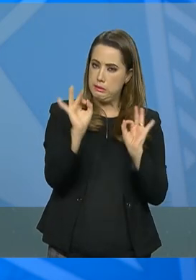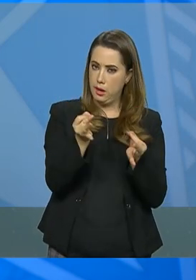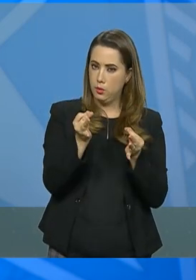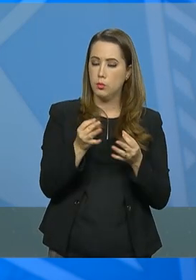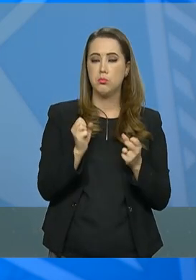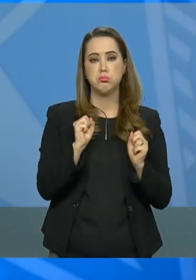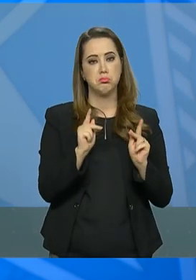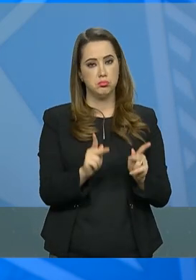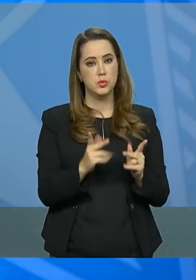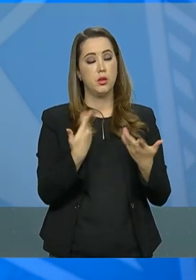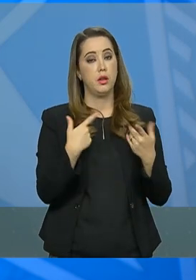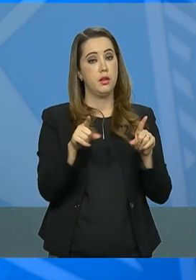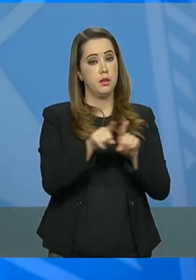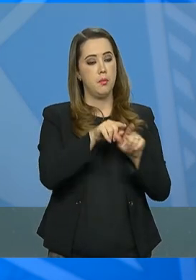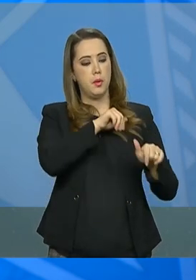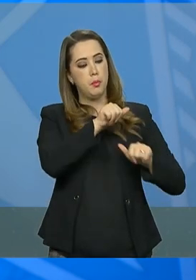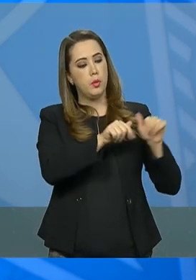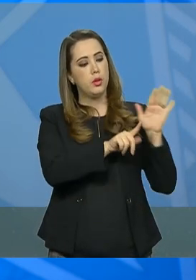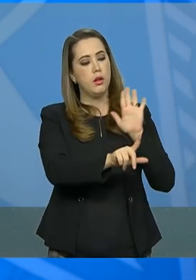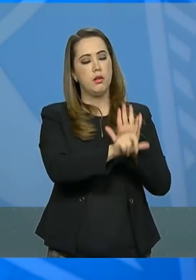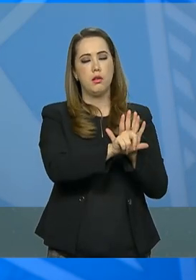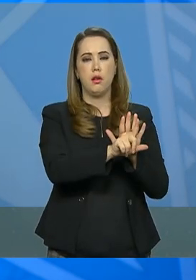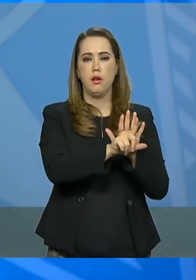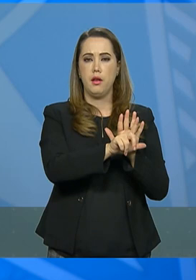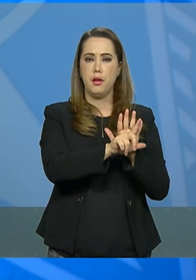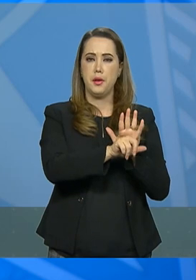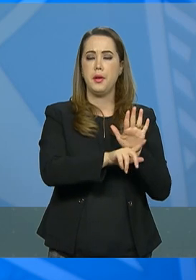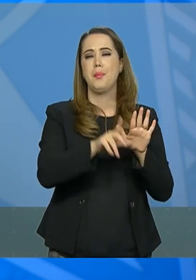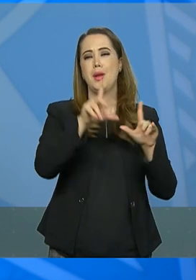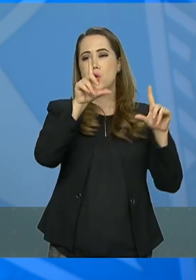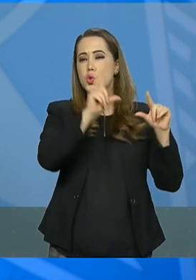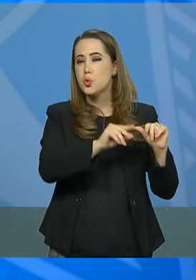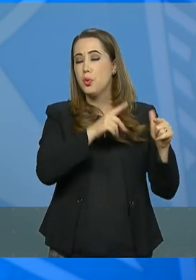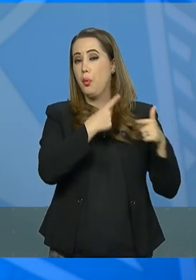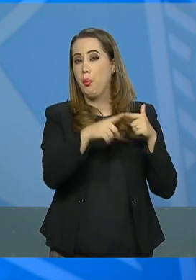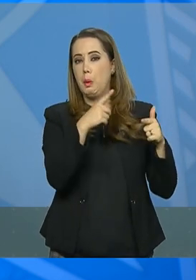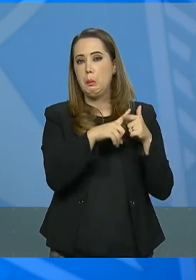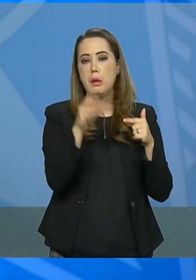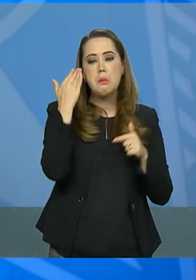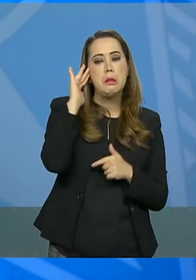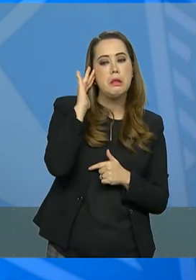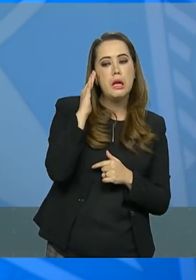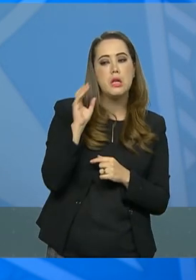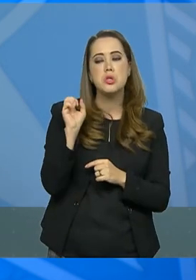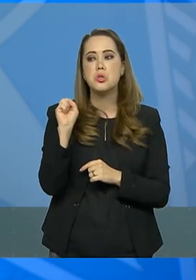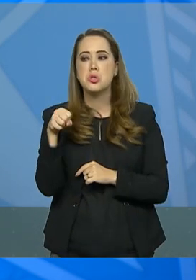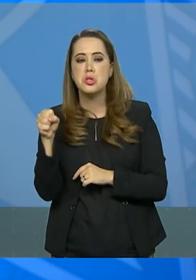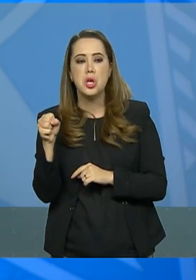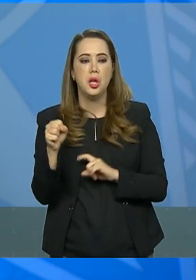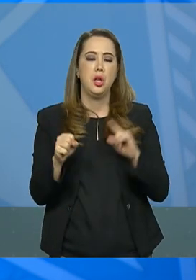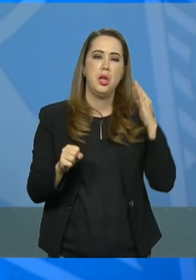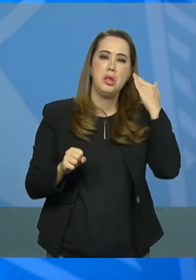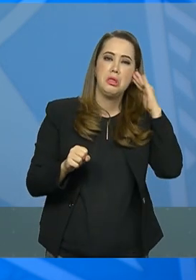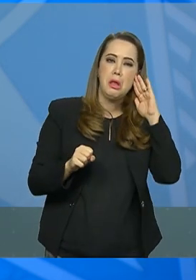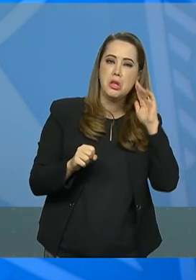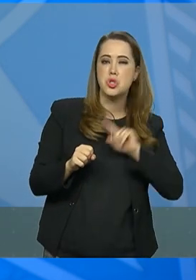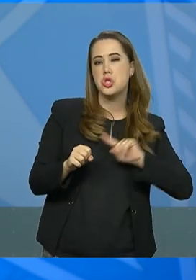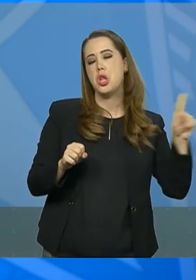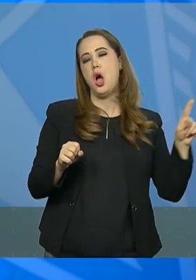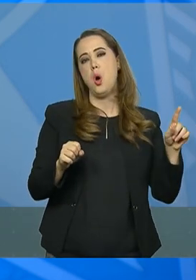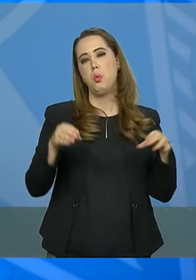legislação para reduzir divergências de interpretação que geram milhões de ações jurídicas